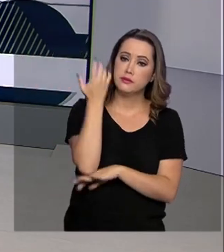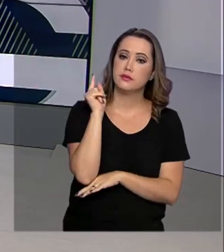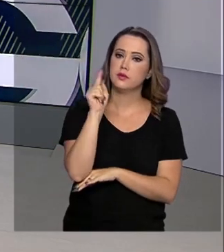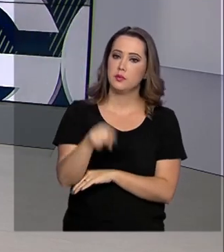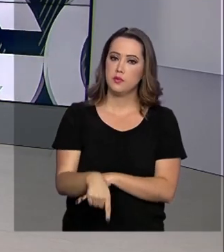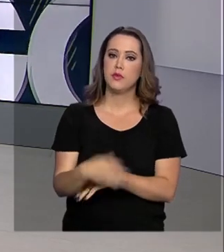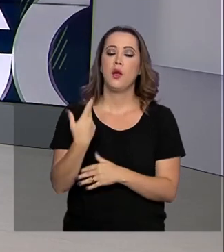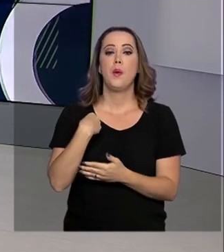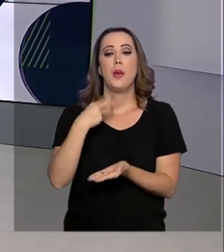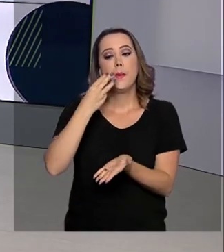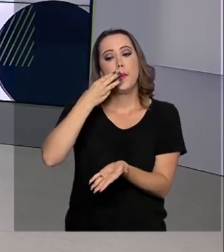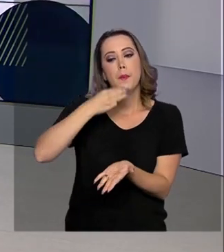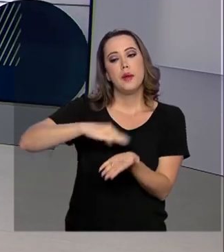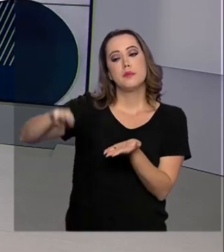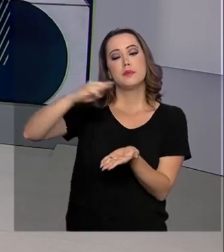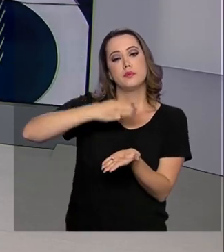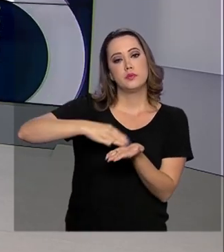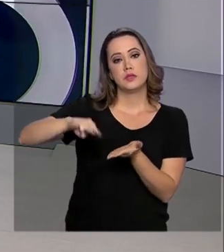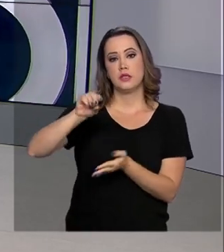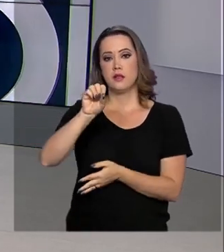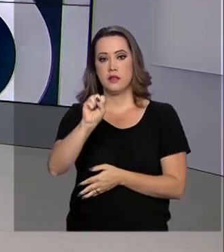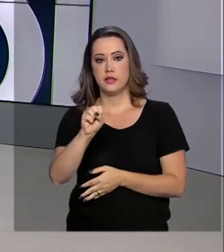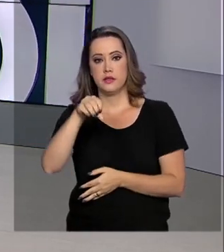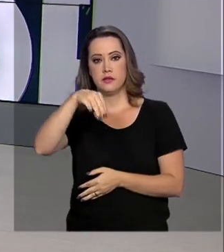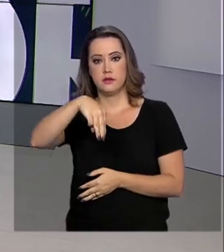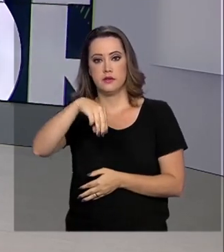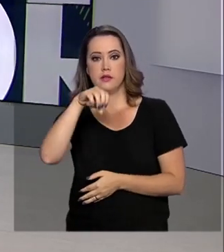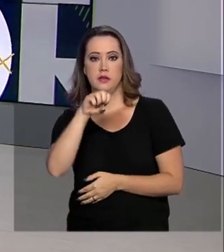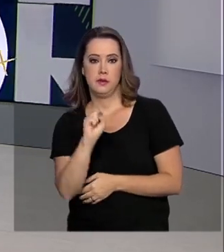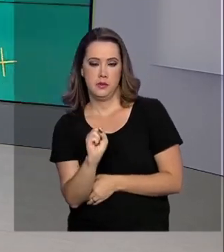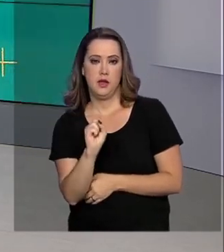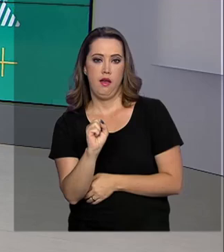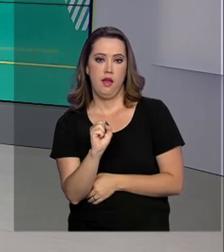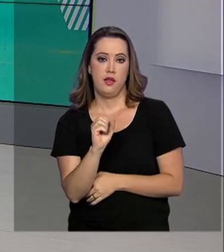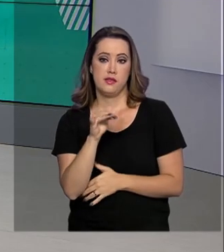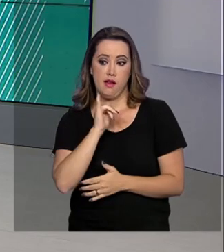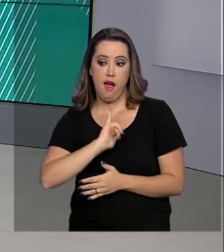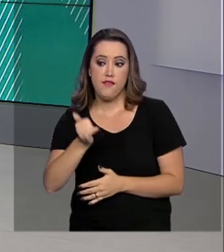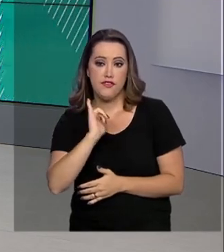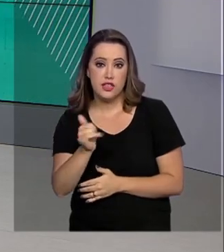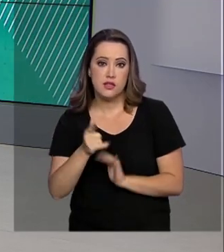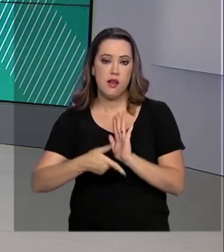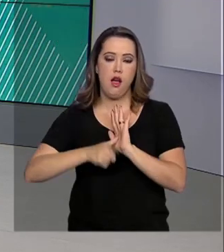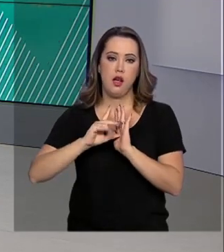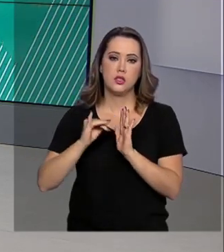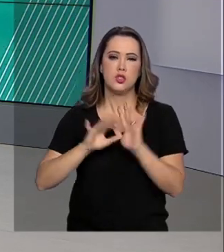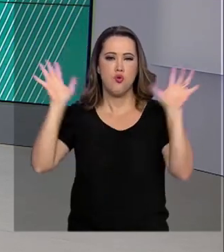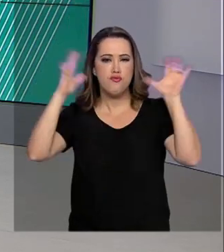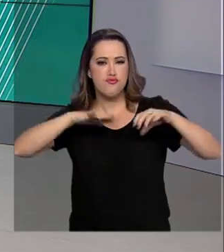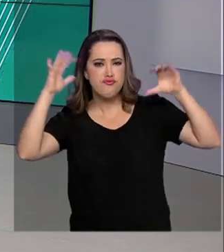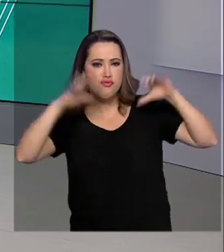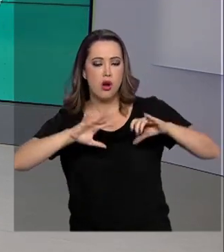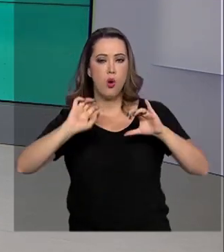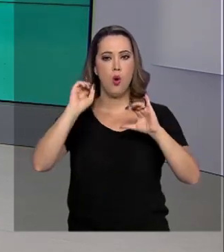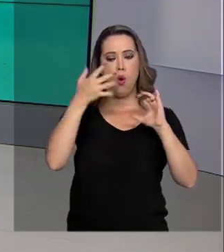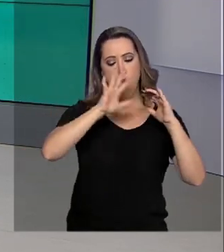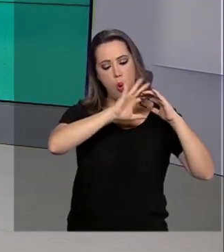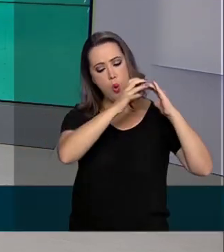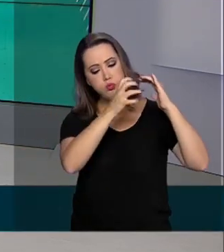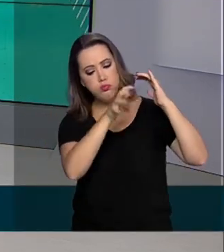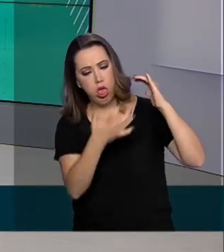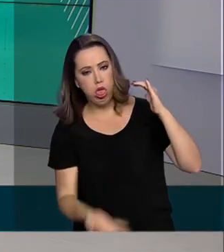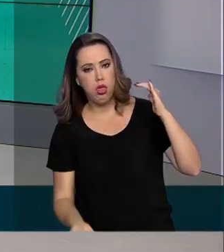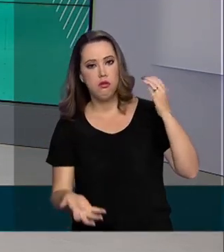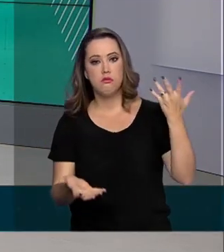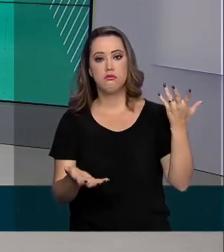serviço de SMS, a mensagem em via celular, que antecipa ocorrências como enchentes e deslizamentos de terra. Para receber